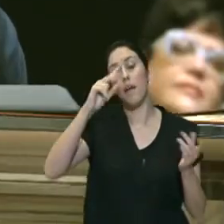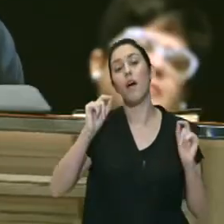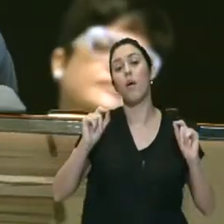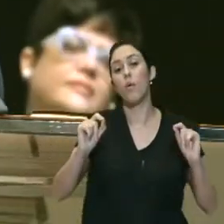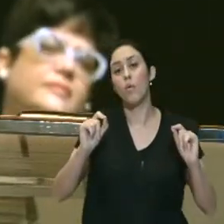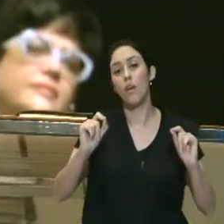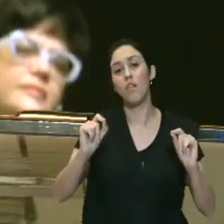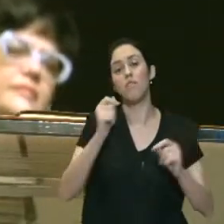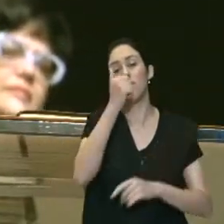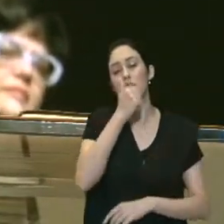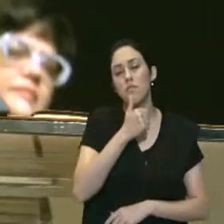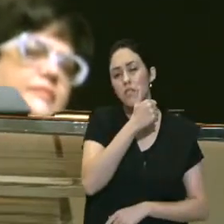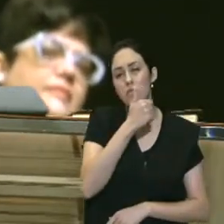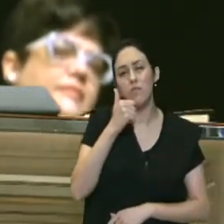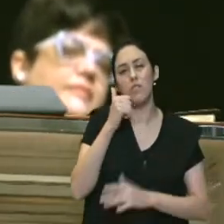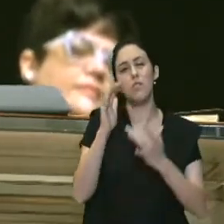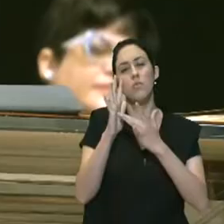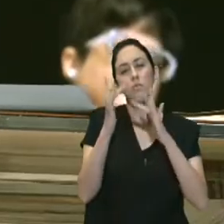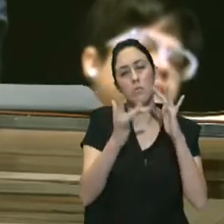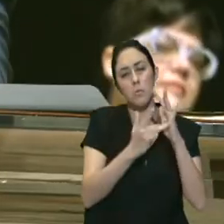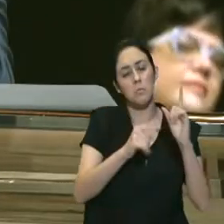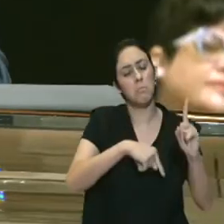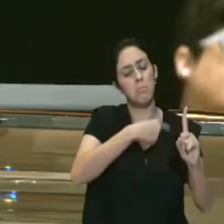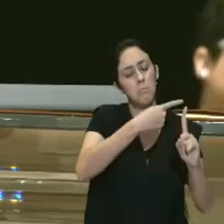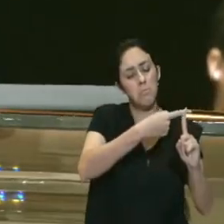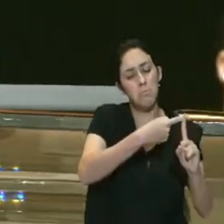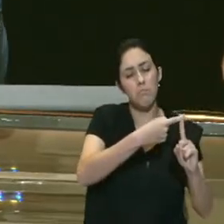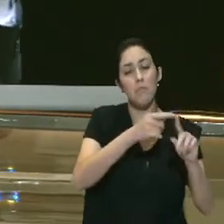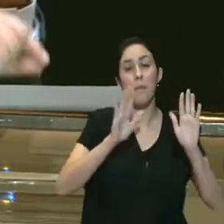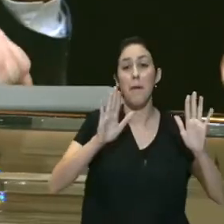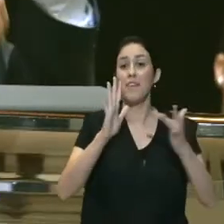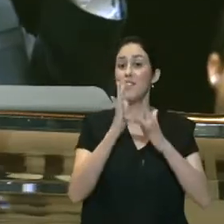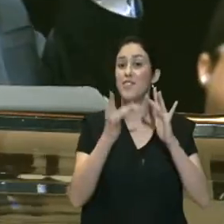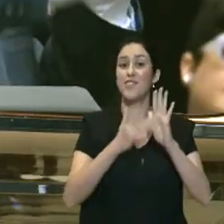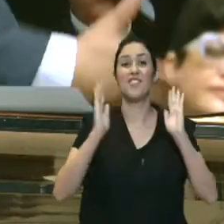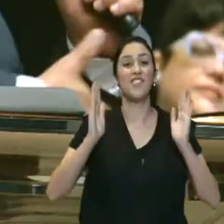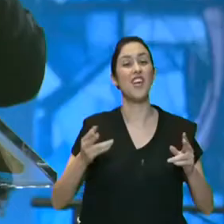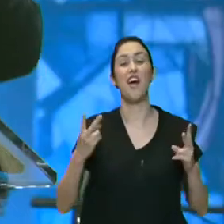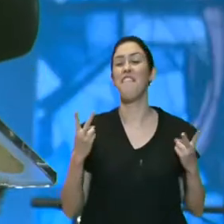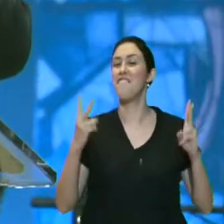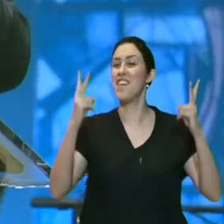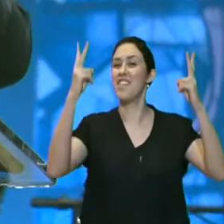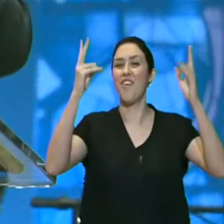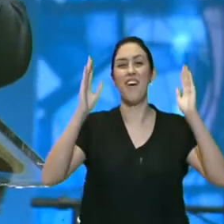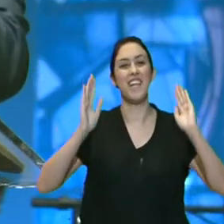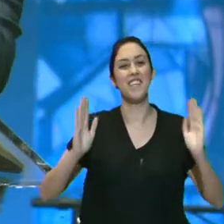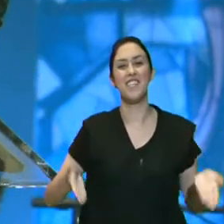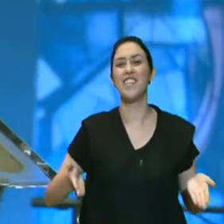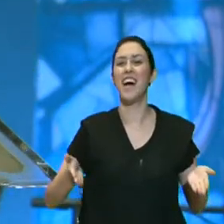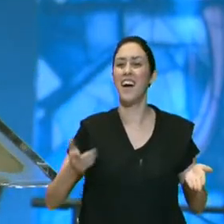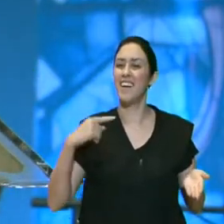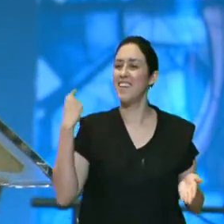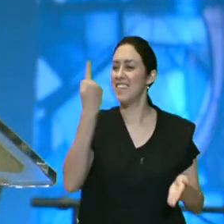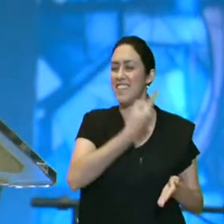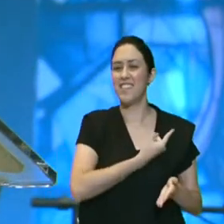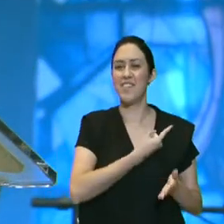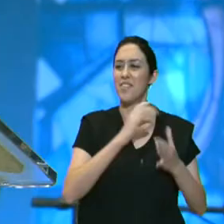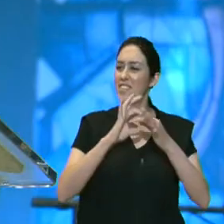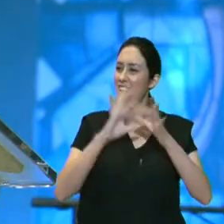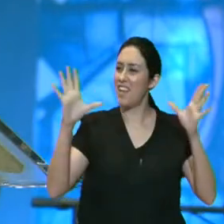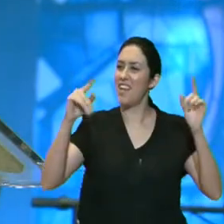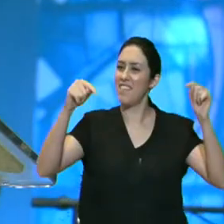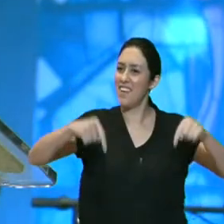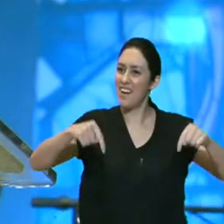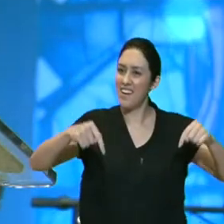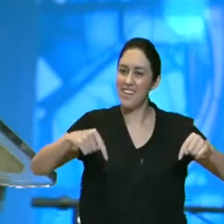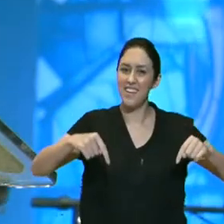para celebrar não a morte de Jesus mas a vitória de Jesus sobre a morte que permite que sejamos aqui vivendo esse tempo